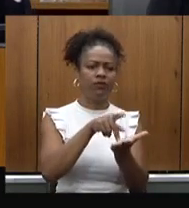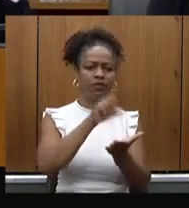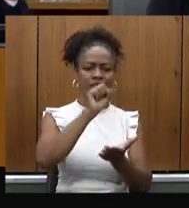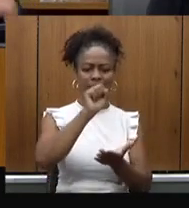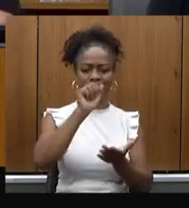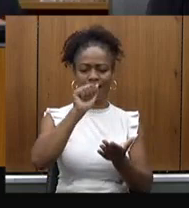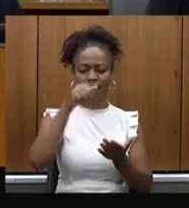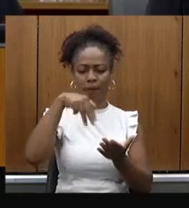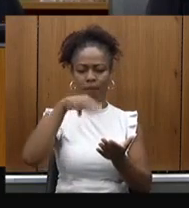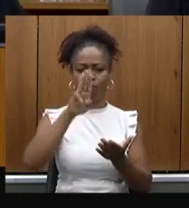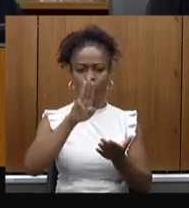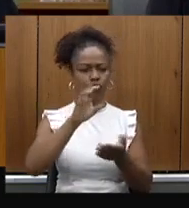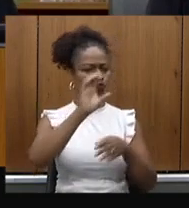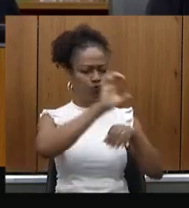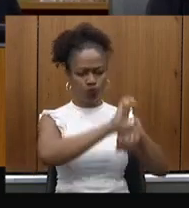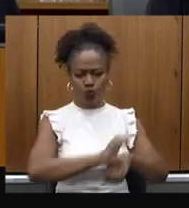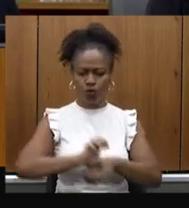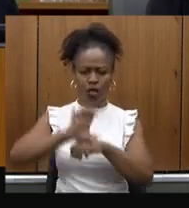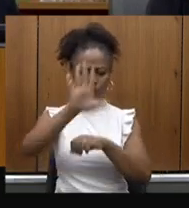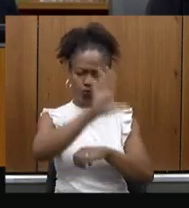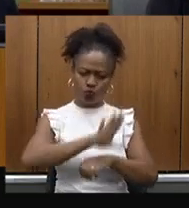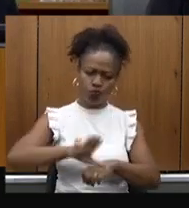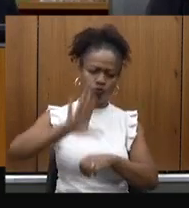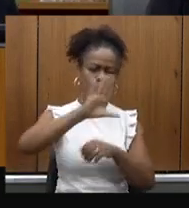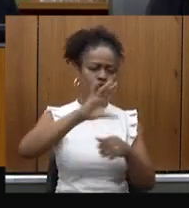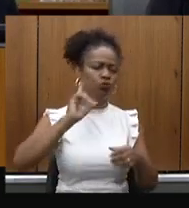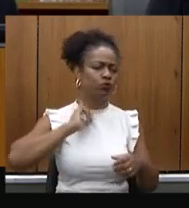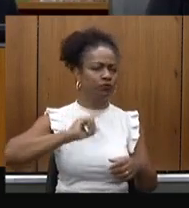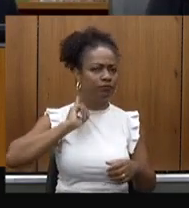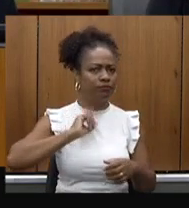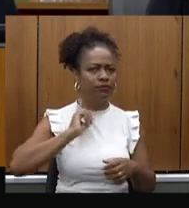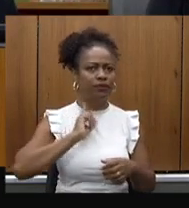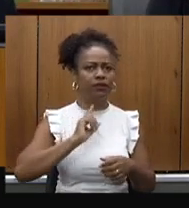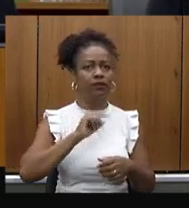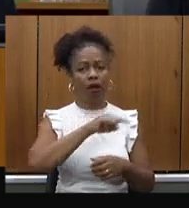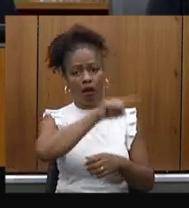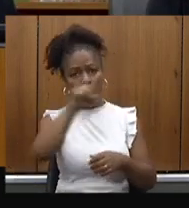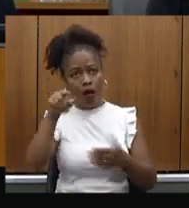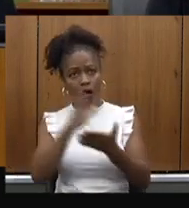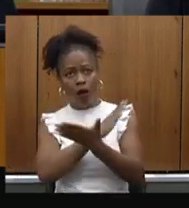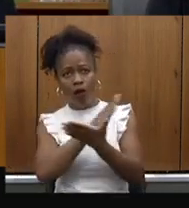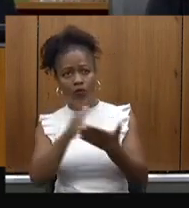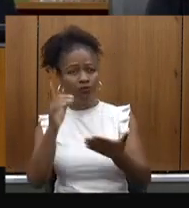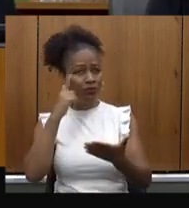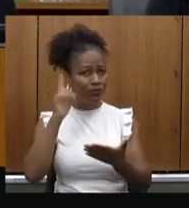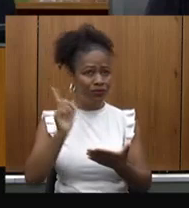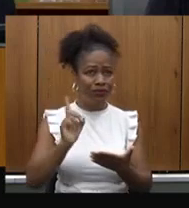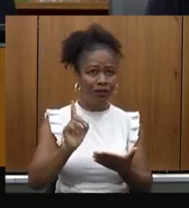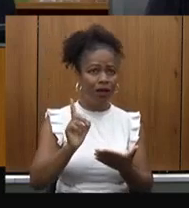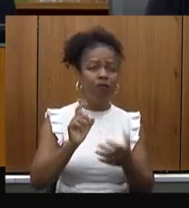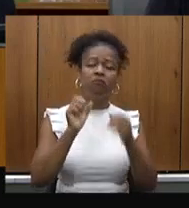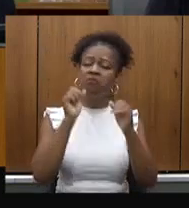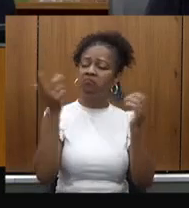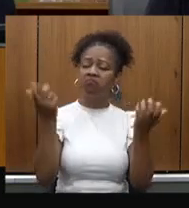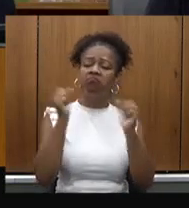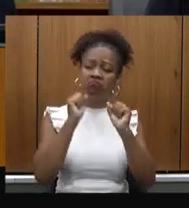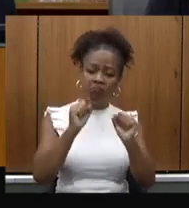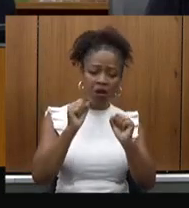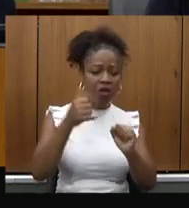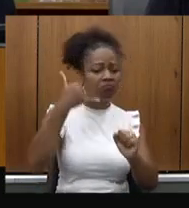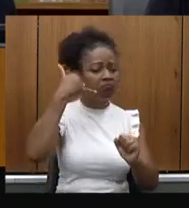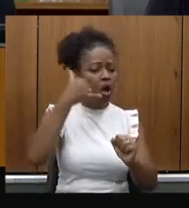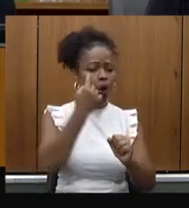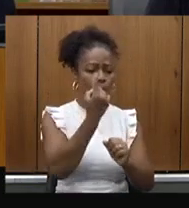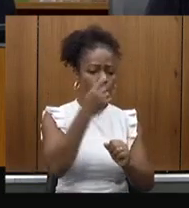todo o Estado. E, para quem não sabe, gente, parece óbvio, quem é aqui de Belo Horizonte, pegar o telefone de Ska 192, a ambulância